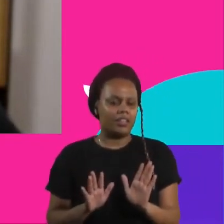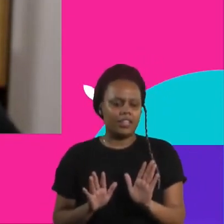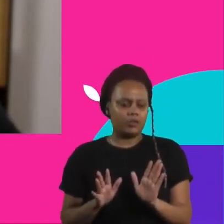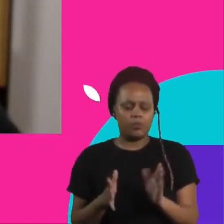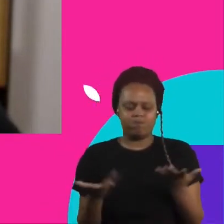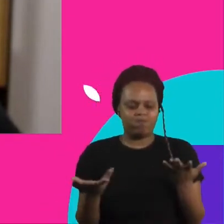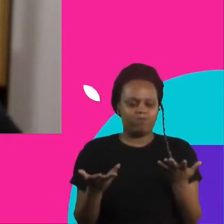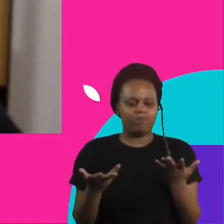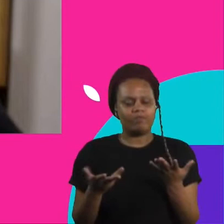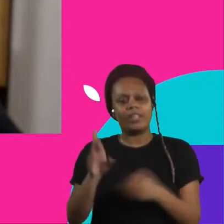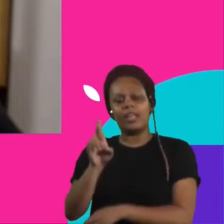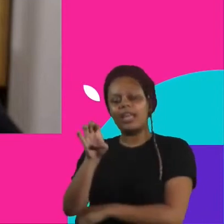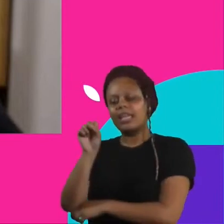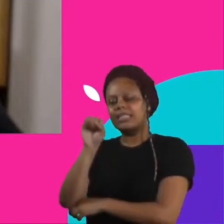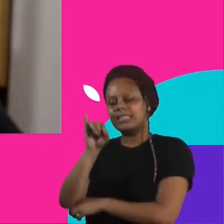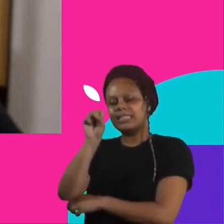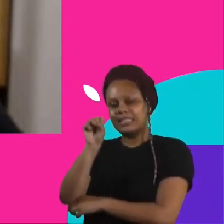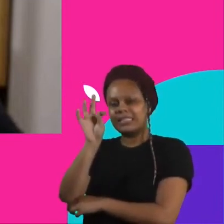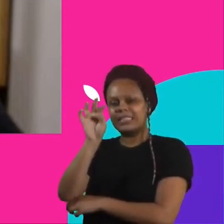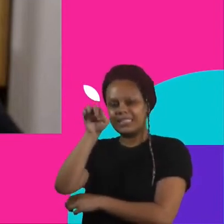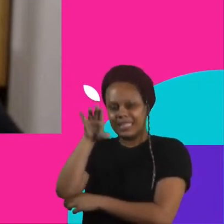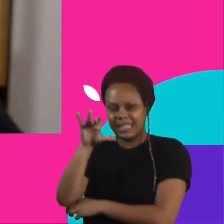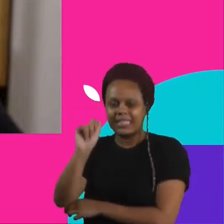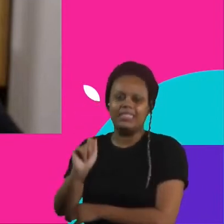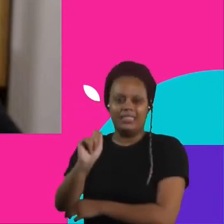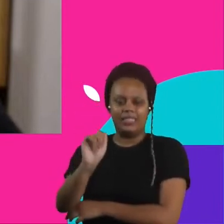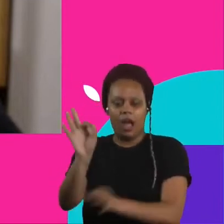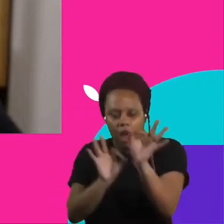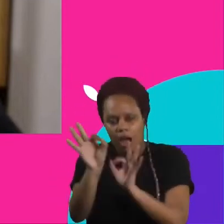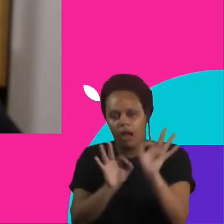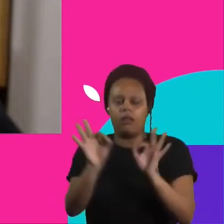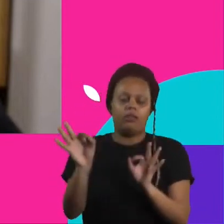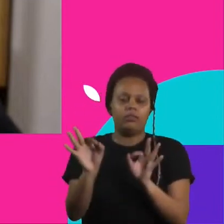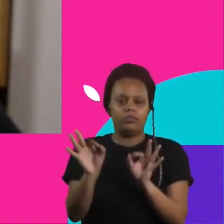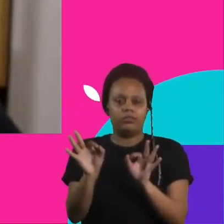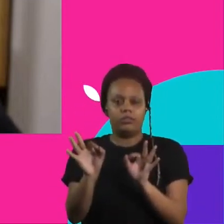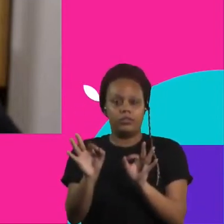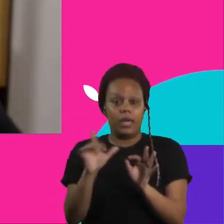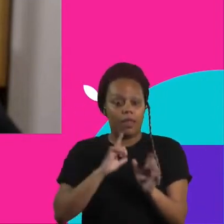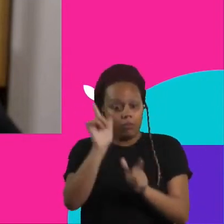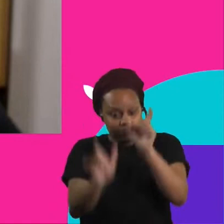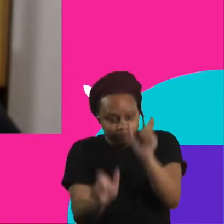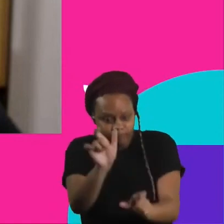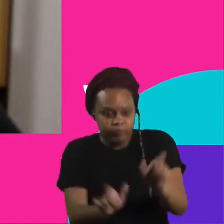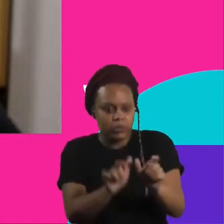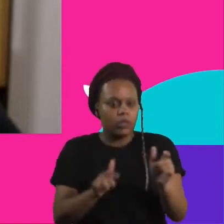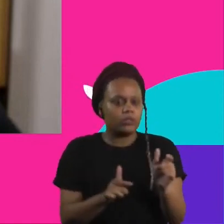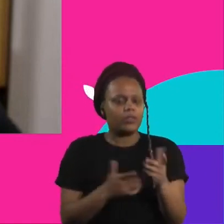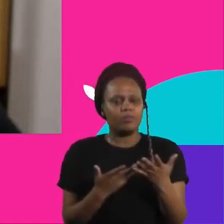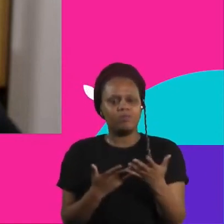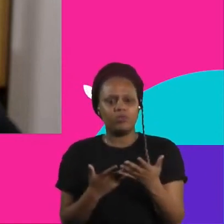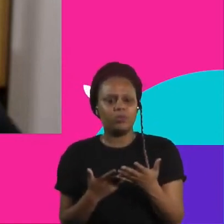organizacionais. As pessoas ajudam a levantar barreiras, né? Se as pessoas têm resistência porque elas já estão identificando